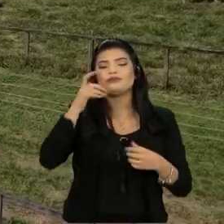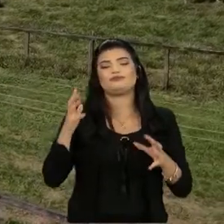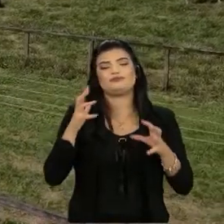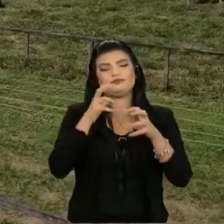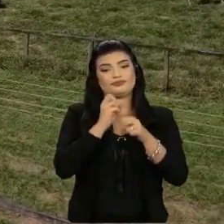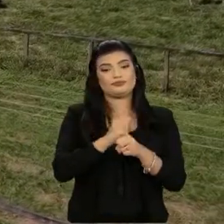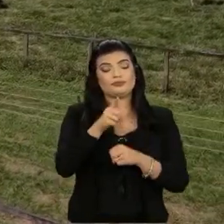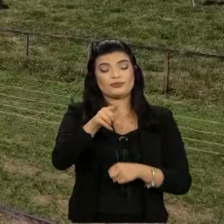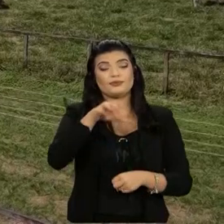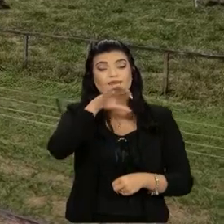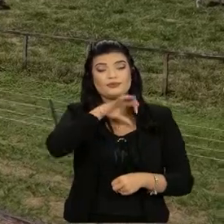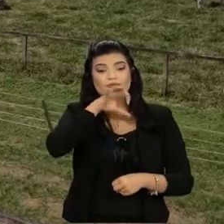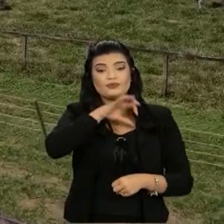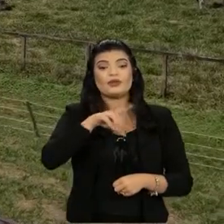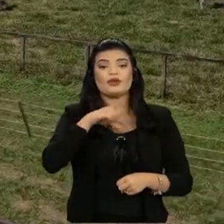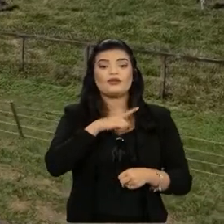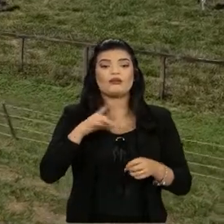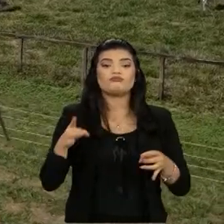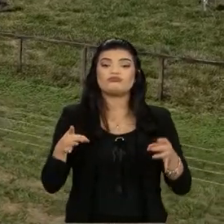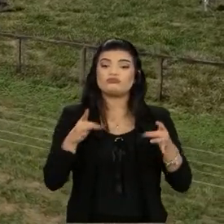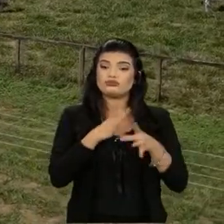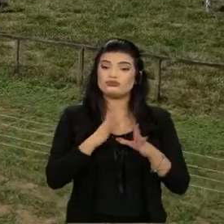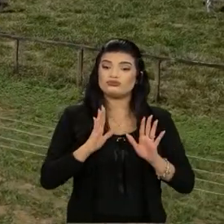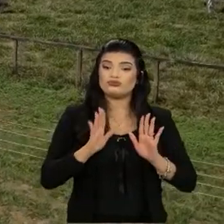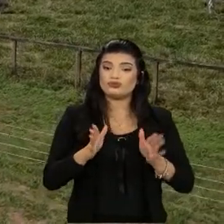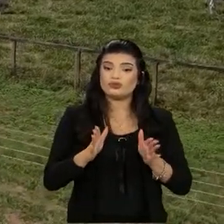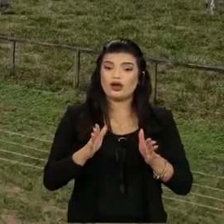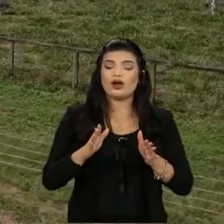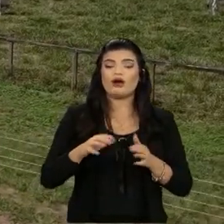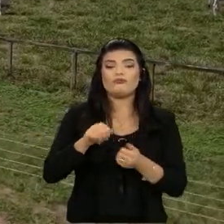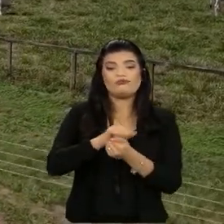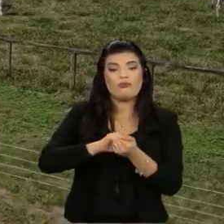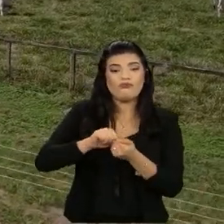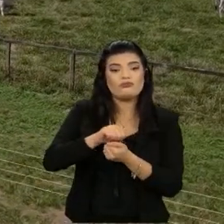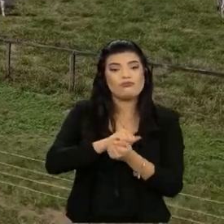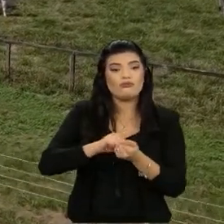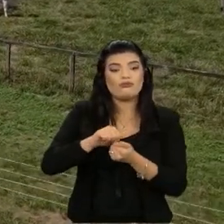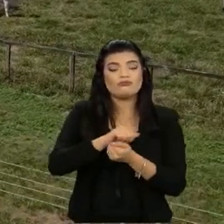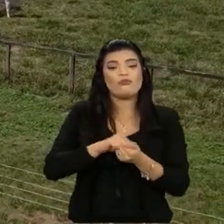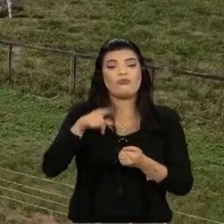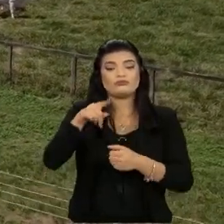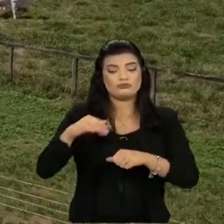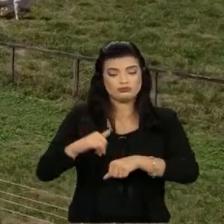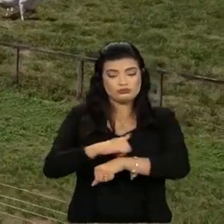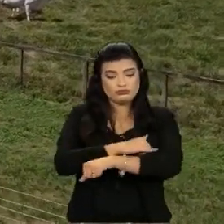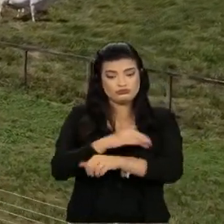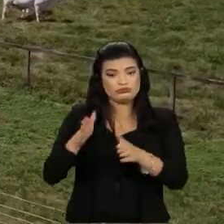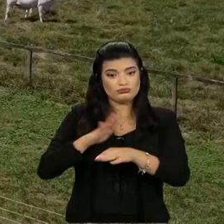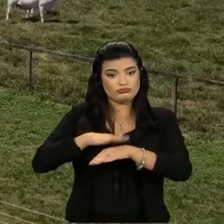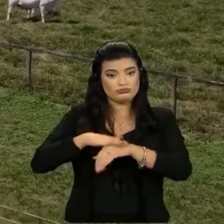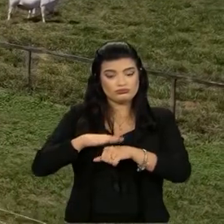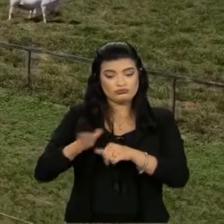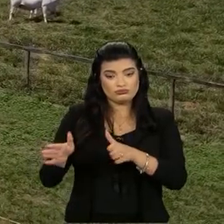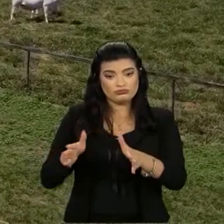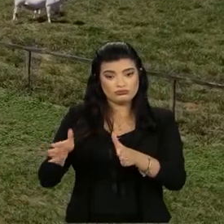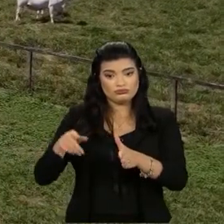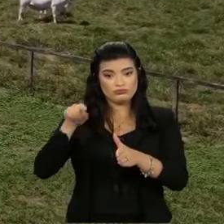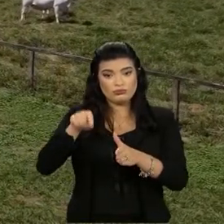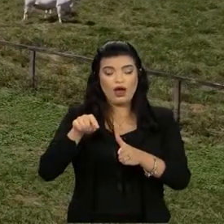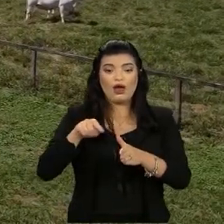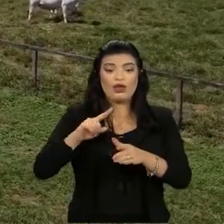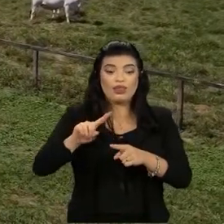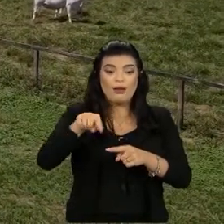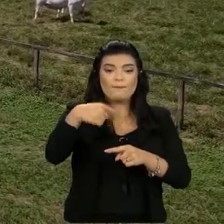Esses animais estão aqui terminando a recria deles, a pasto. Eles vão ter um período de engorda, que no nosso modelo vai passar por um